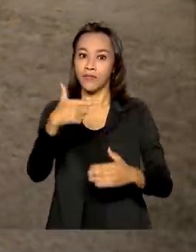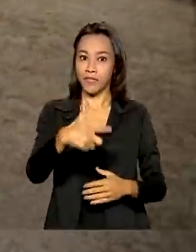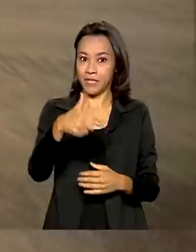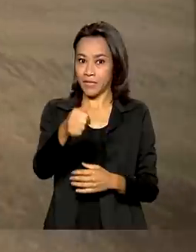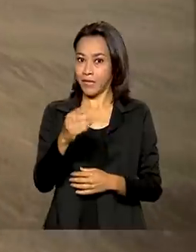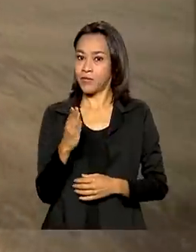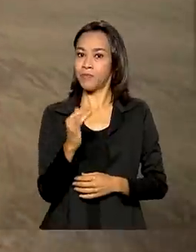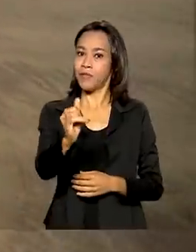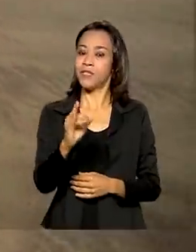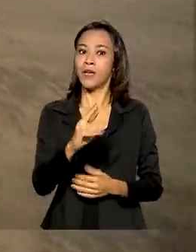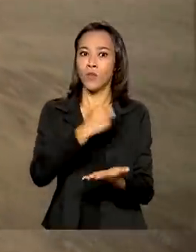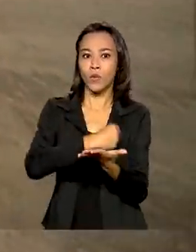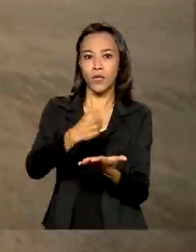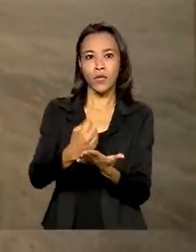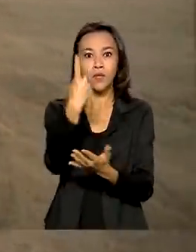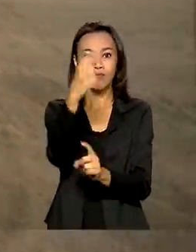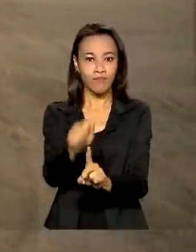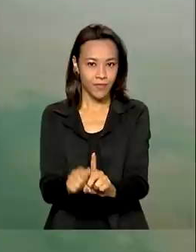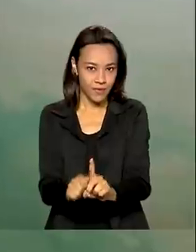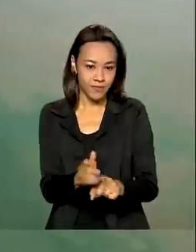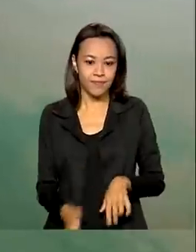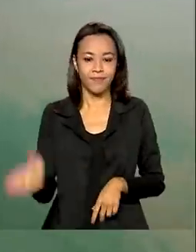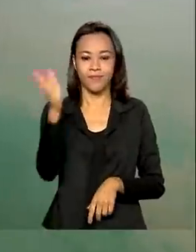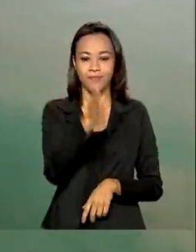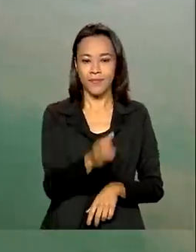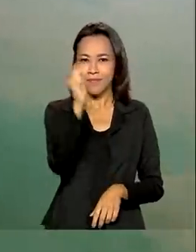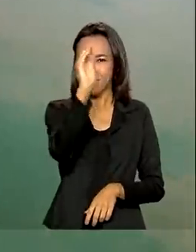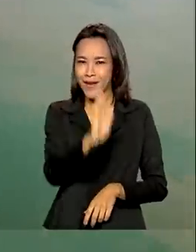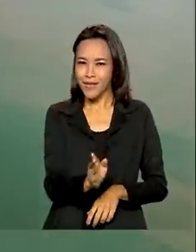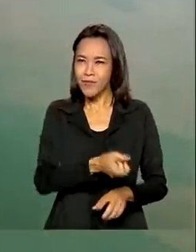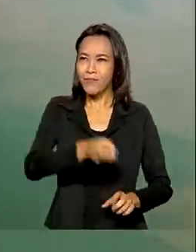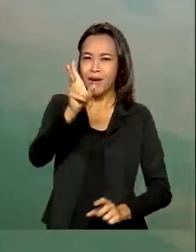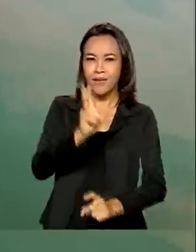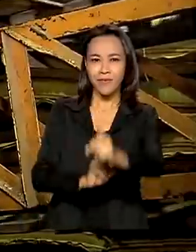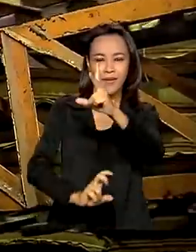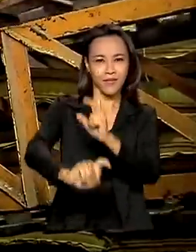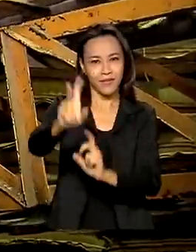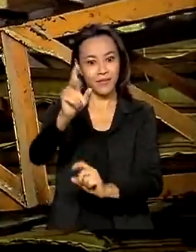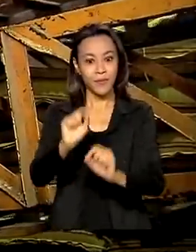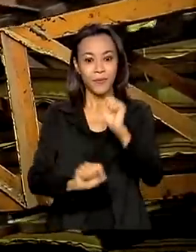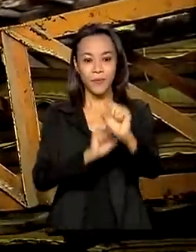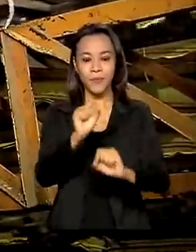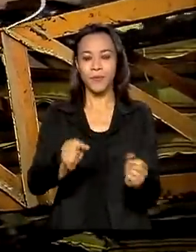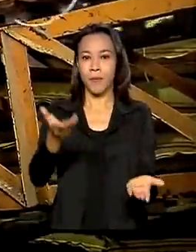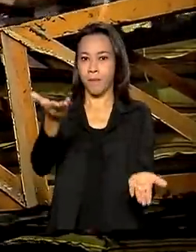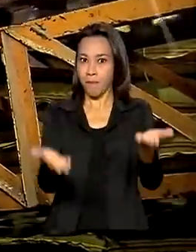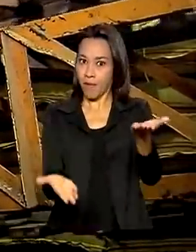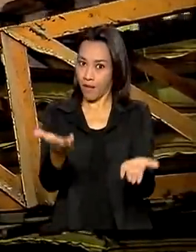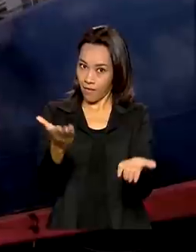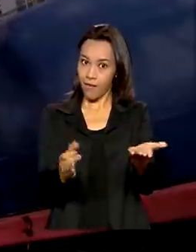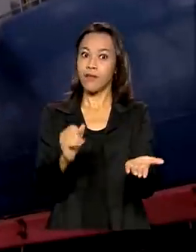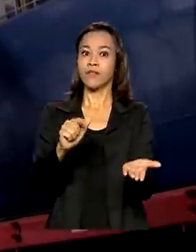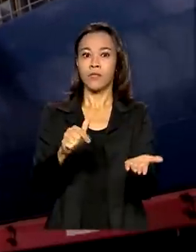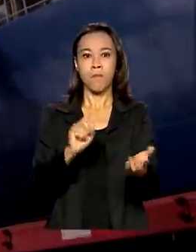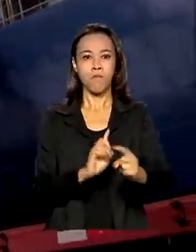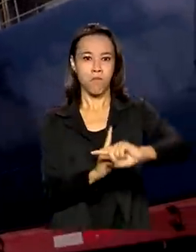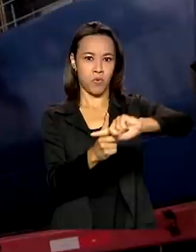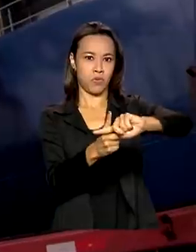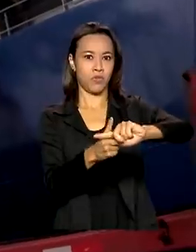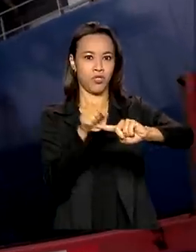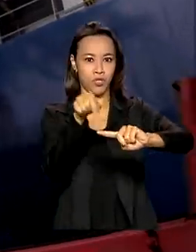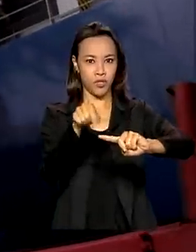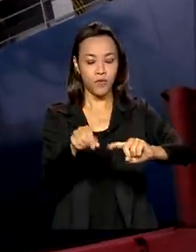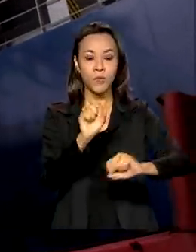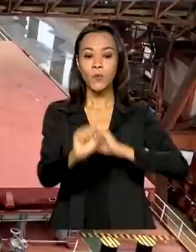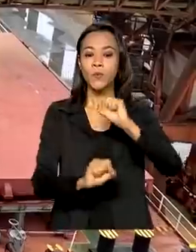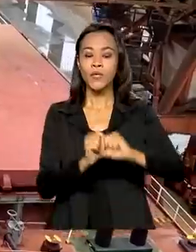contratados em apenas um mês. Brasil exportando mais. Balança comercial registra resultado positivo na